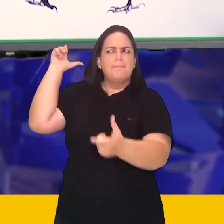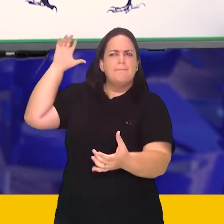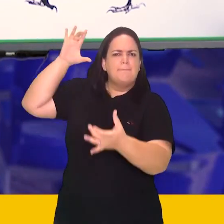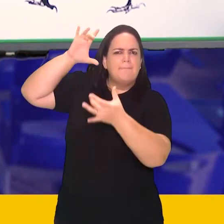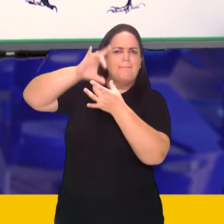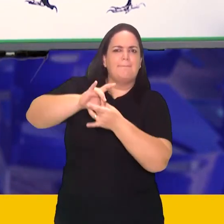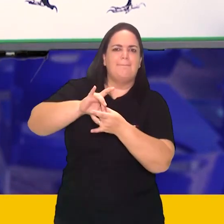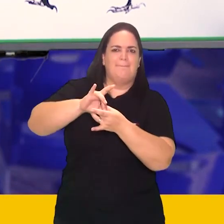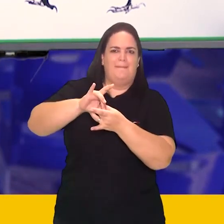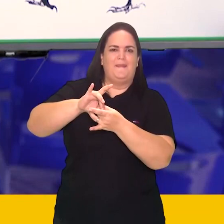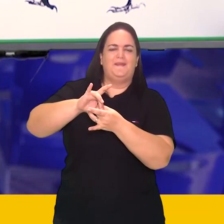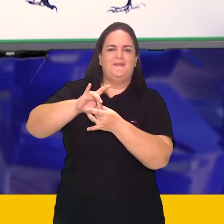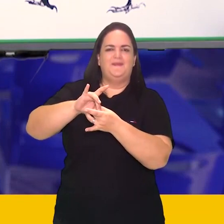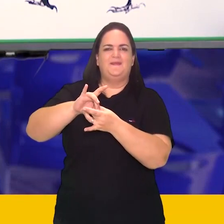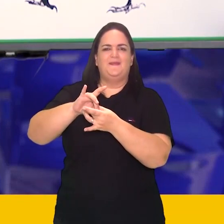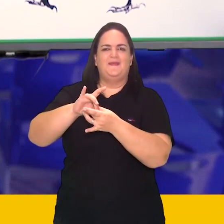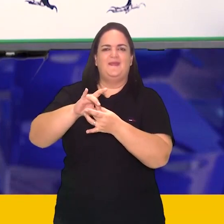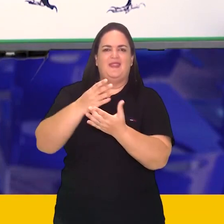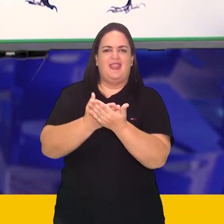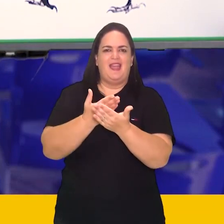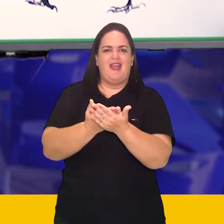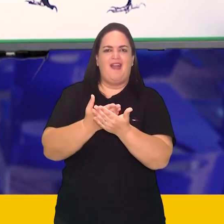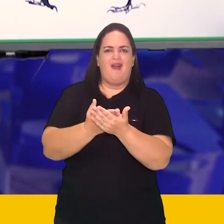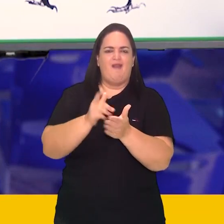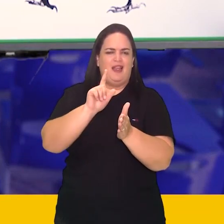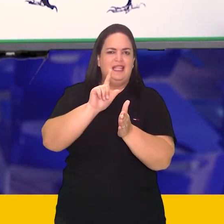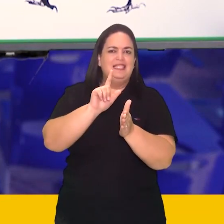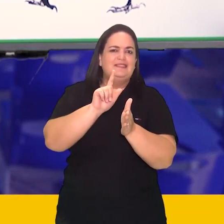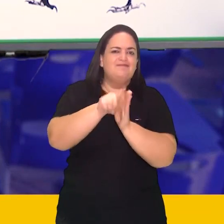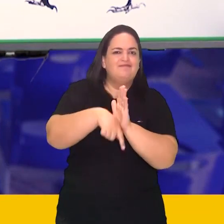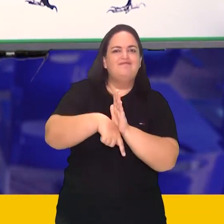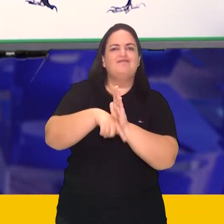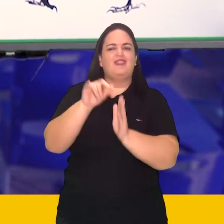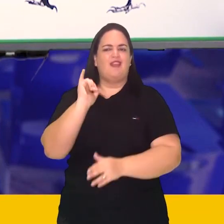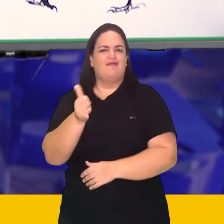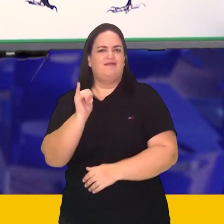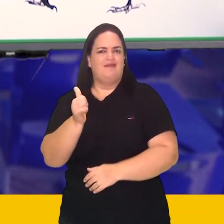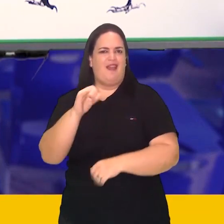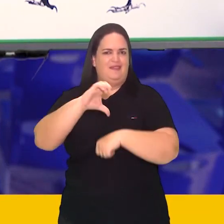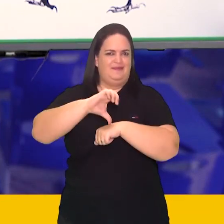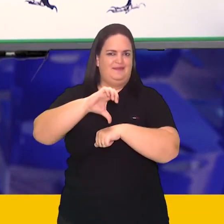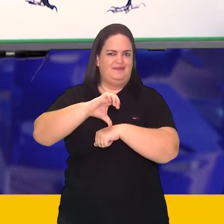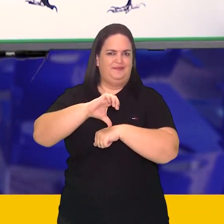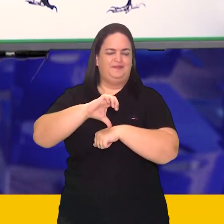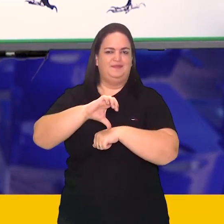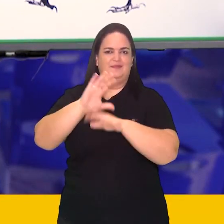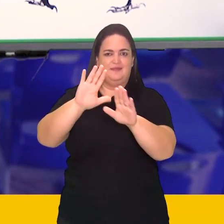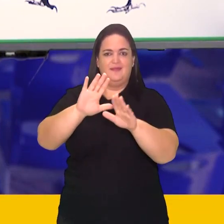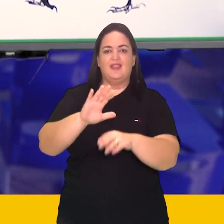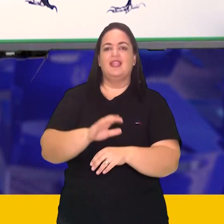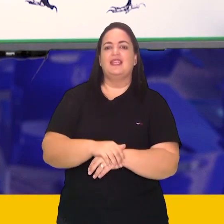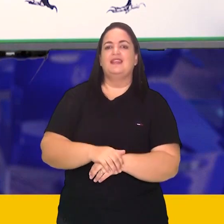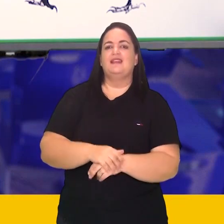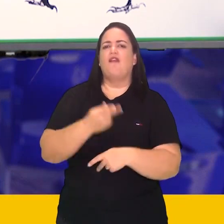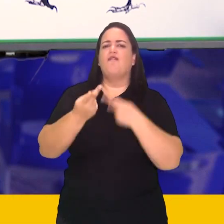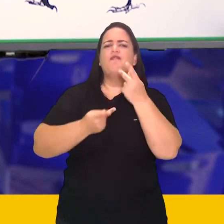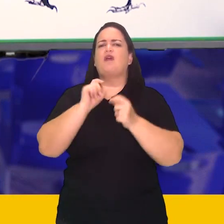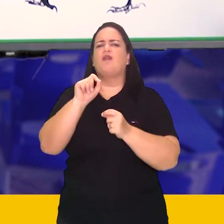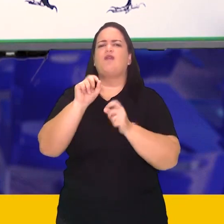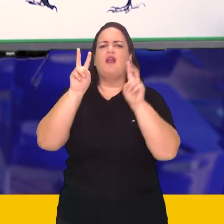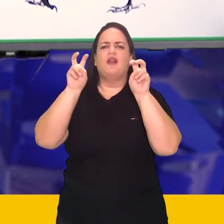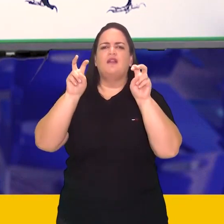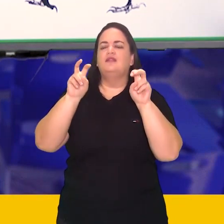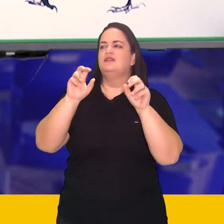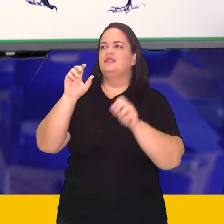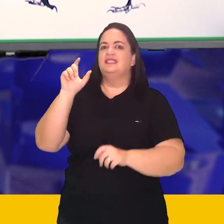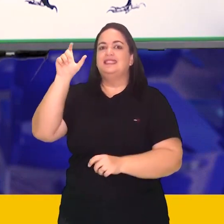plantei na nossa primeira aula sobre narrativa de enigma. Na nossa primeira aula, a gente falou sobre como o autor